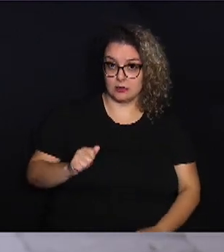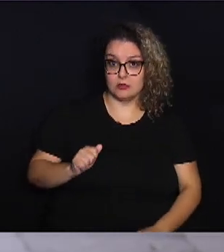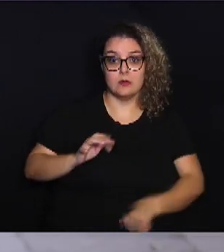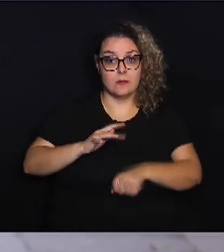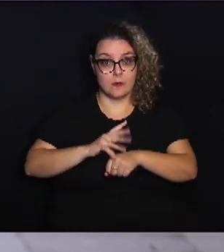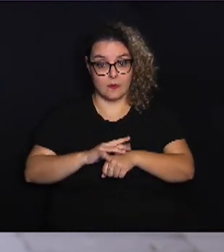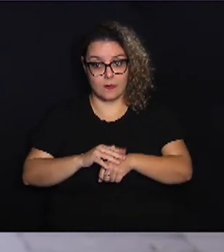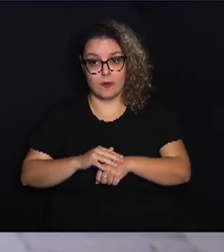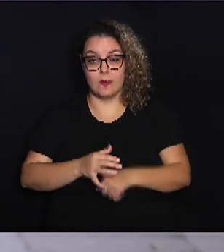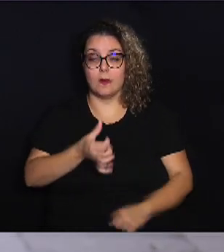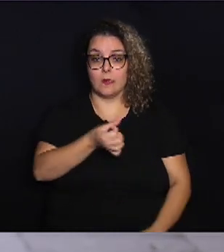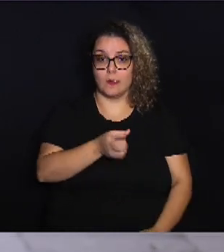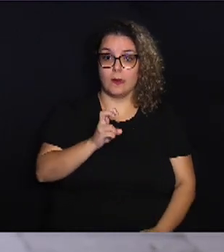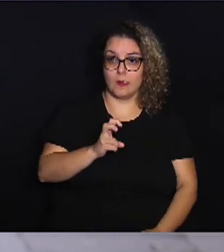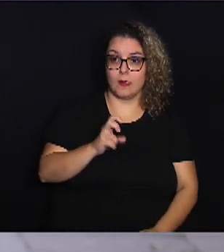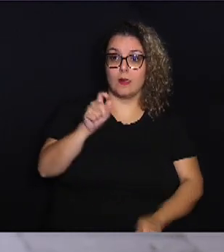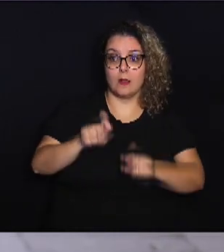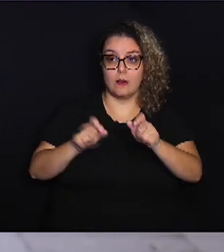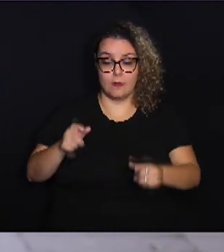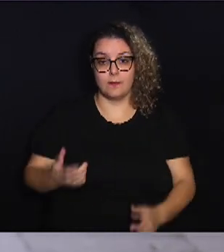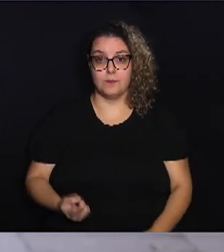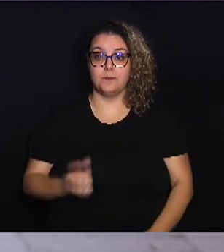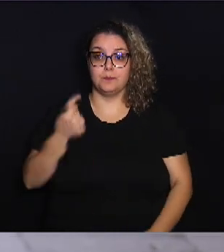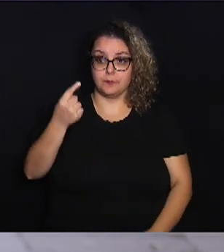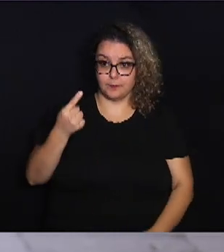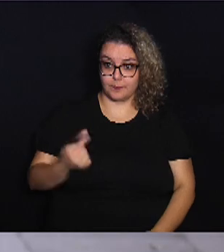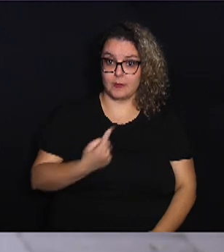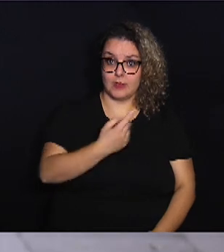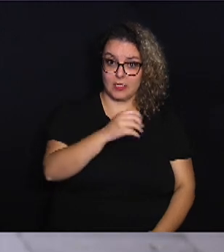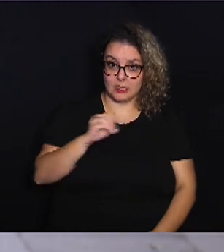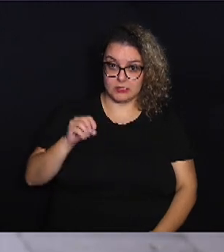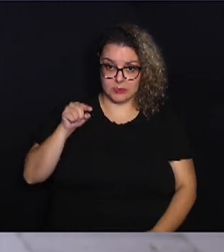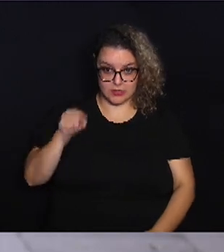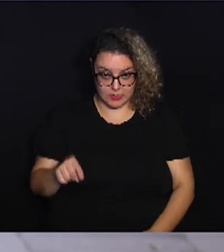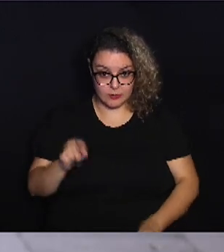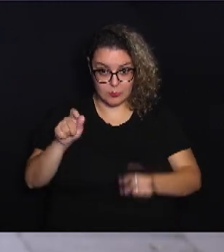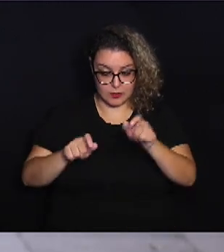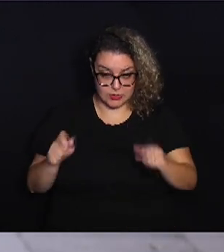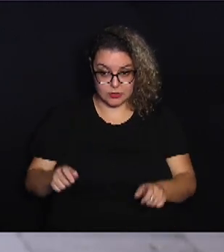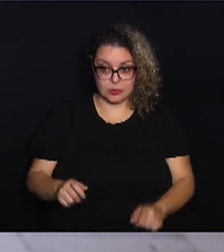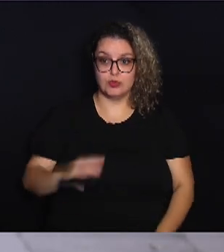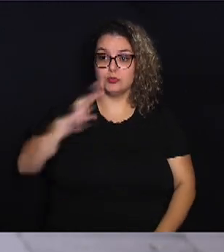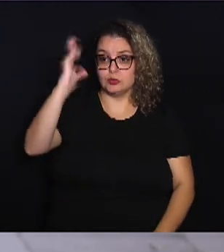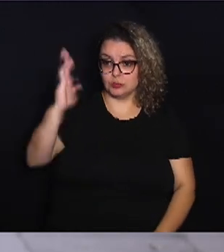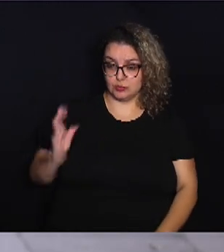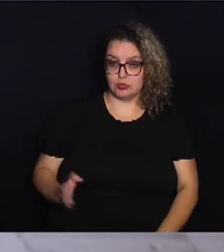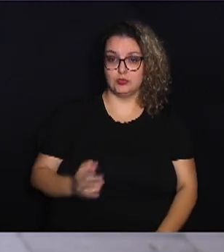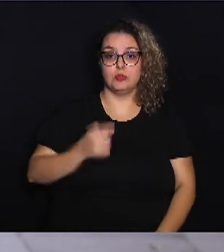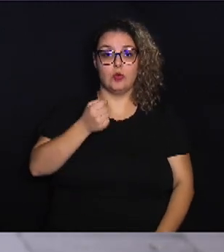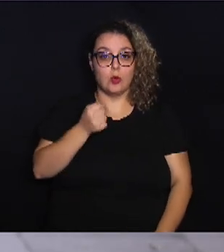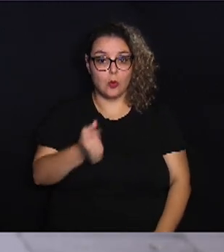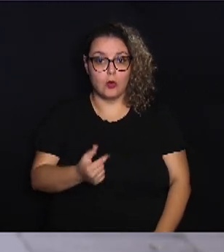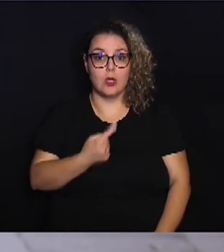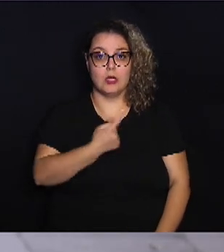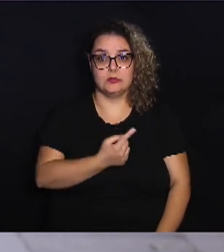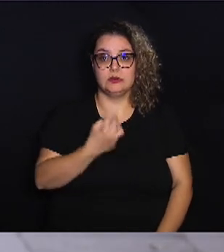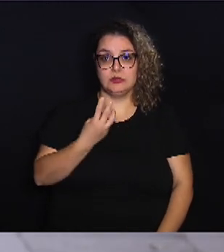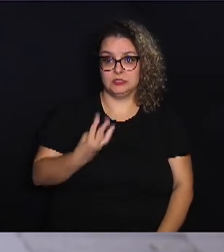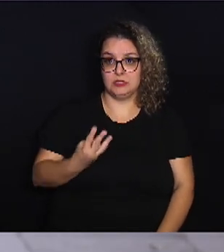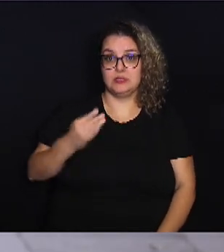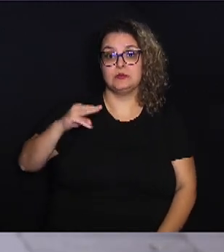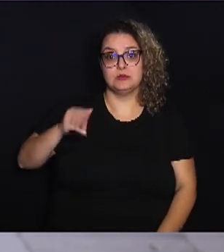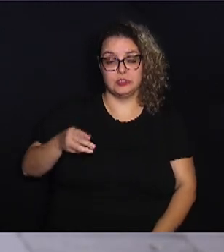atinge 65 pessoas a cada 100 mil indivíduos. No Brasil, são quase 13 milhões de